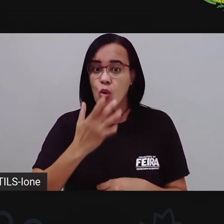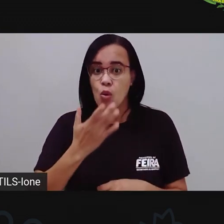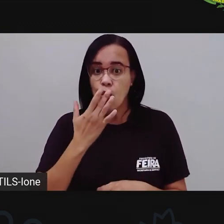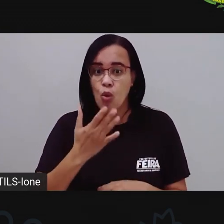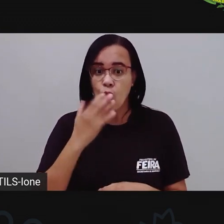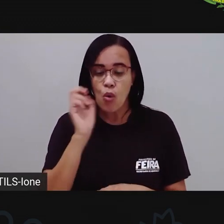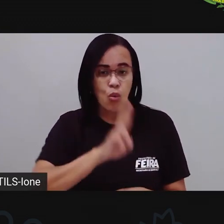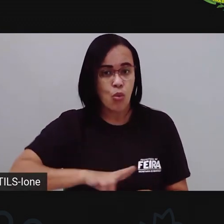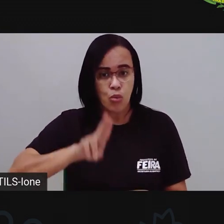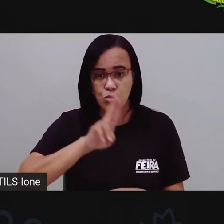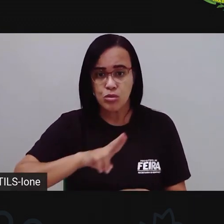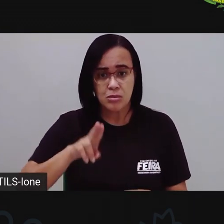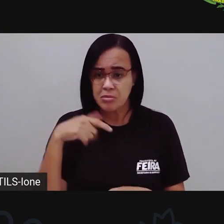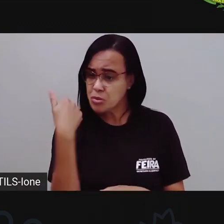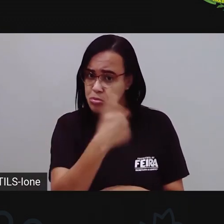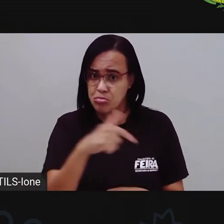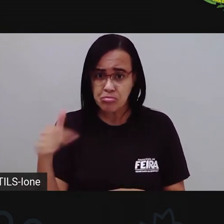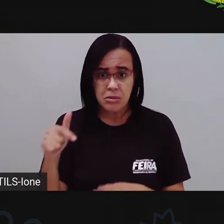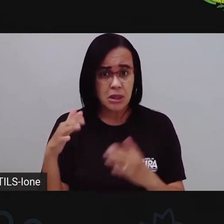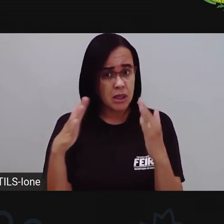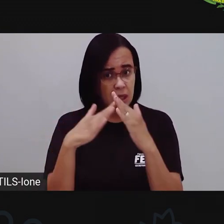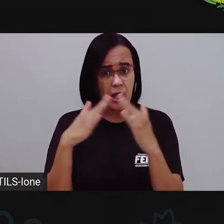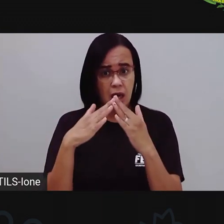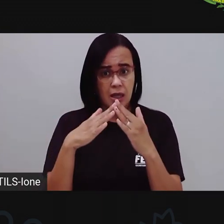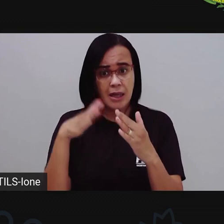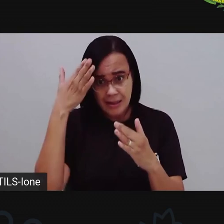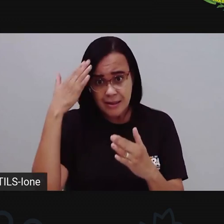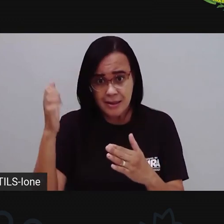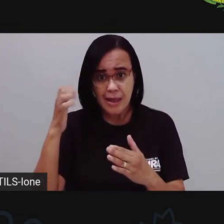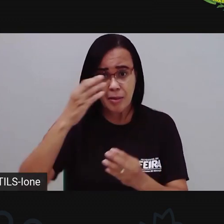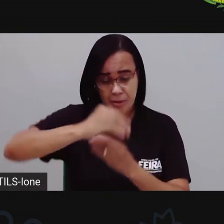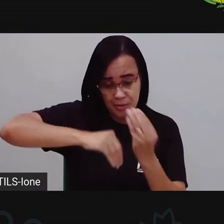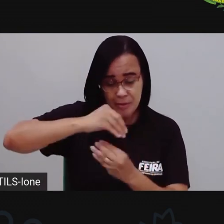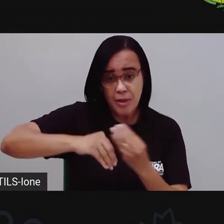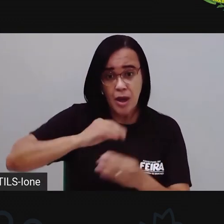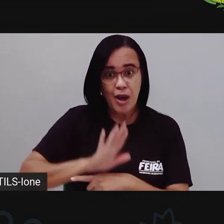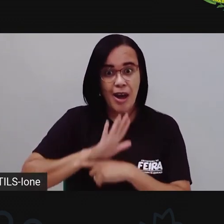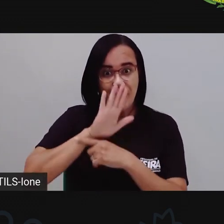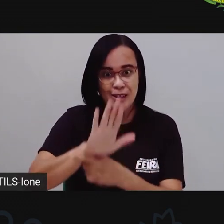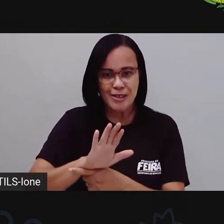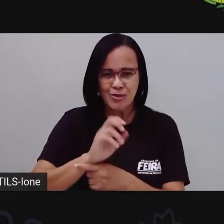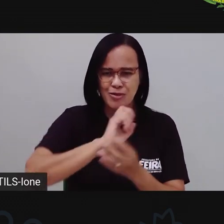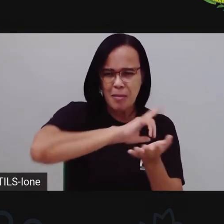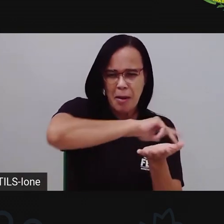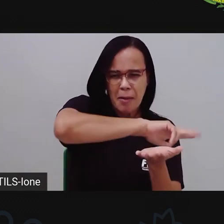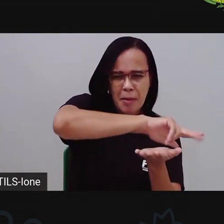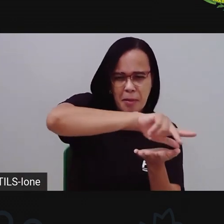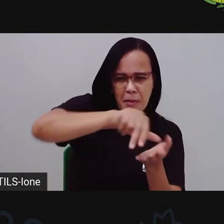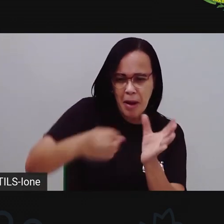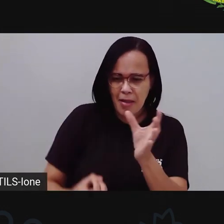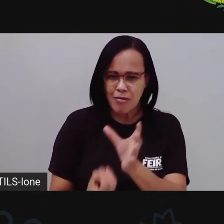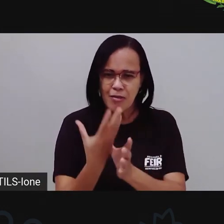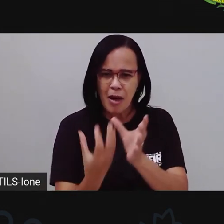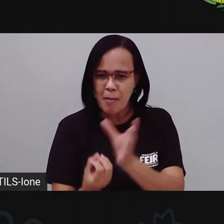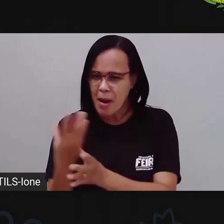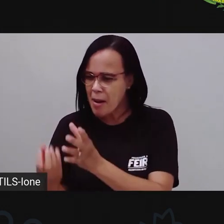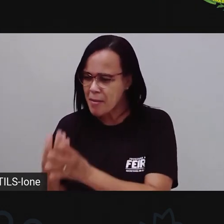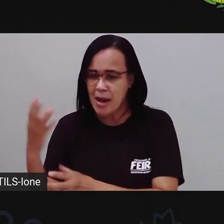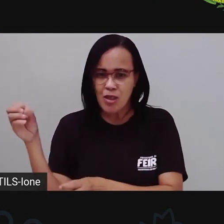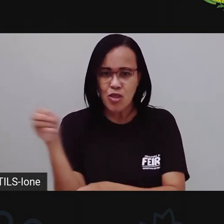né? Então, você sabendo fazer essas misturinhas já te ajuda. A explorar novas cores, né? A